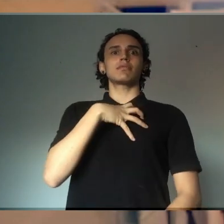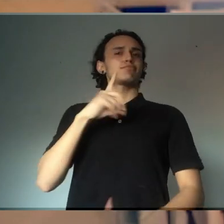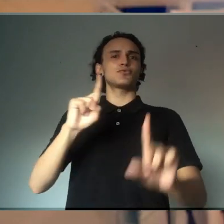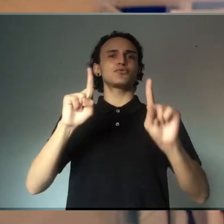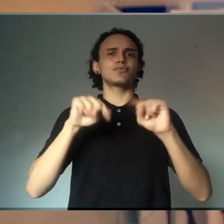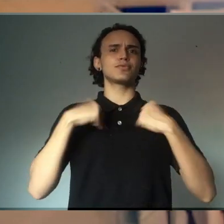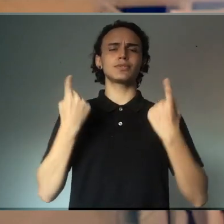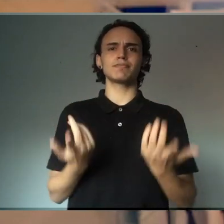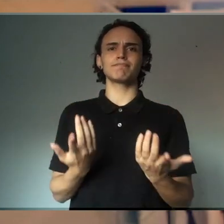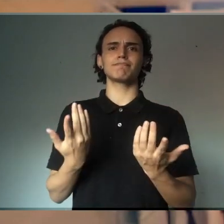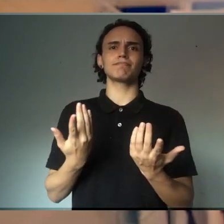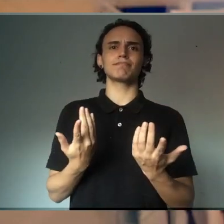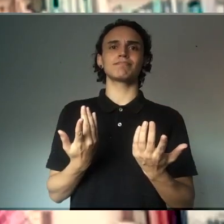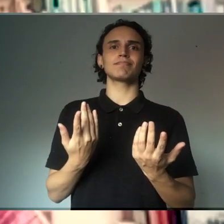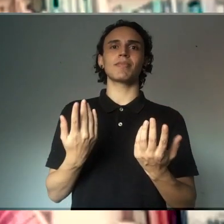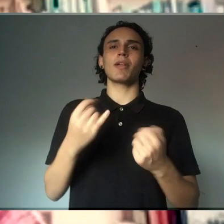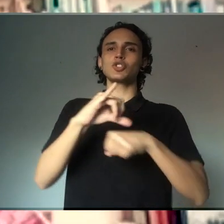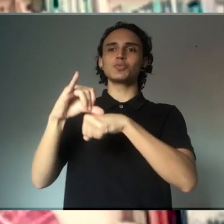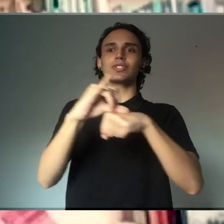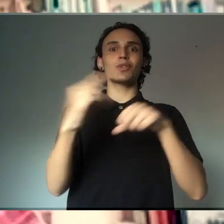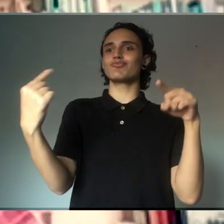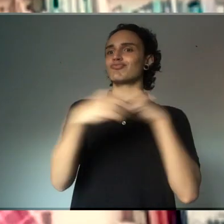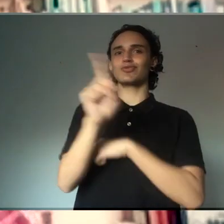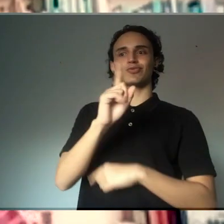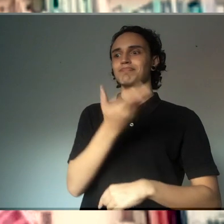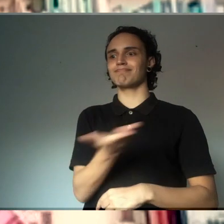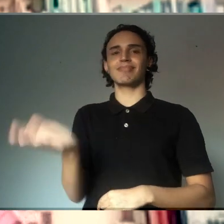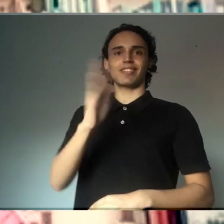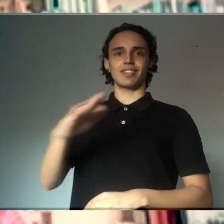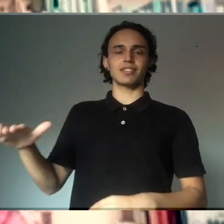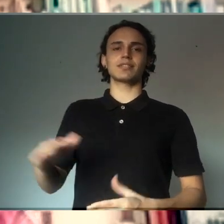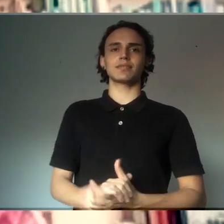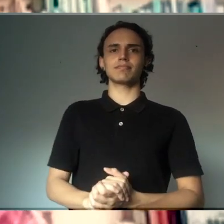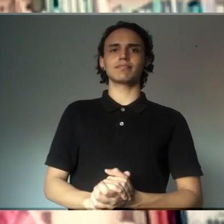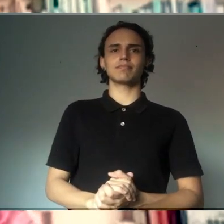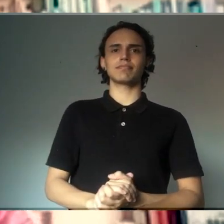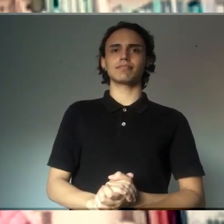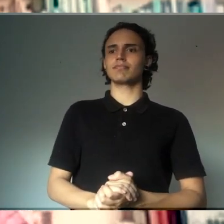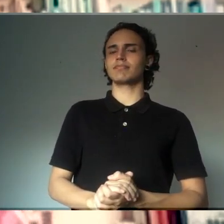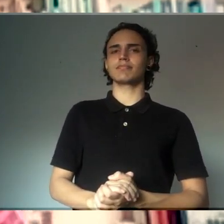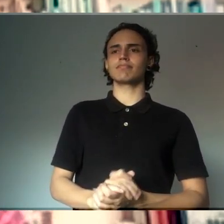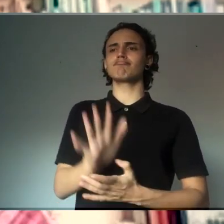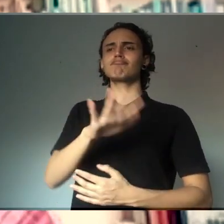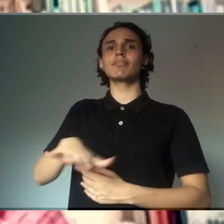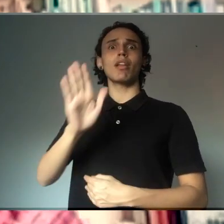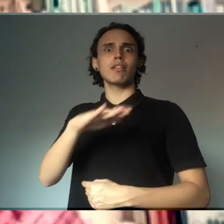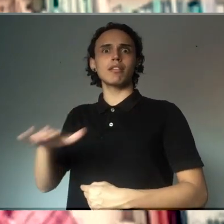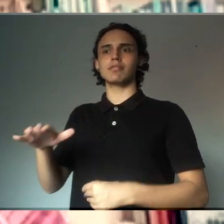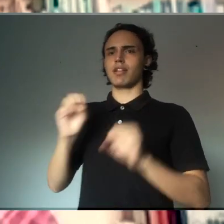porque as disposições não foram pensadas para esse público. Esse público de educação infantil é um público muito